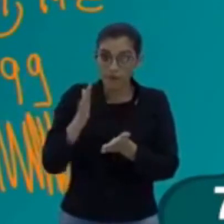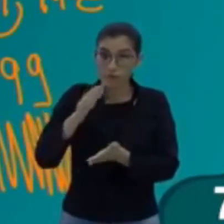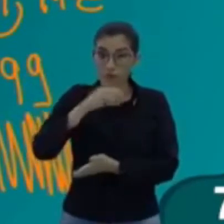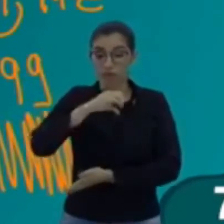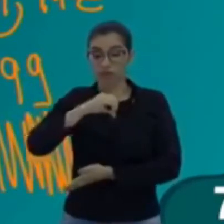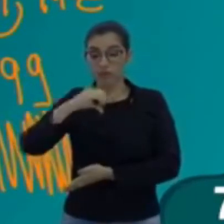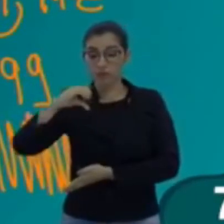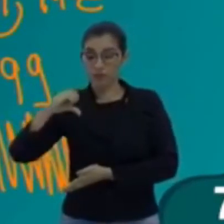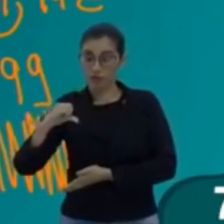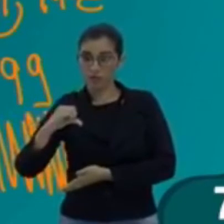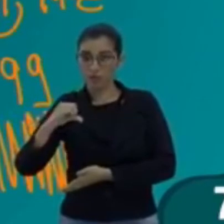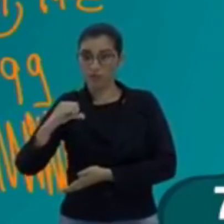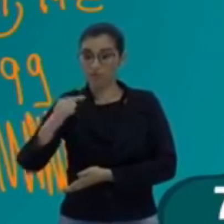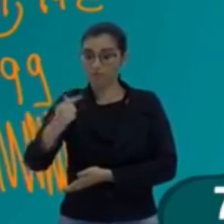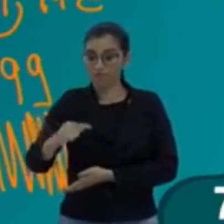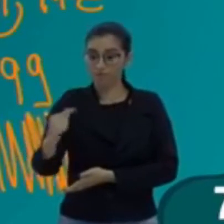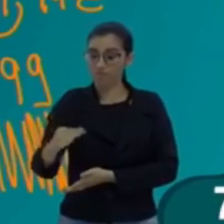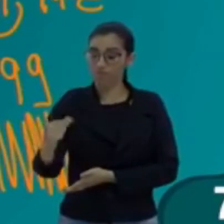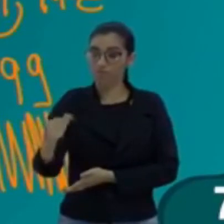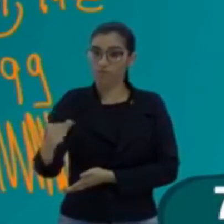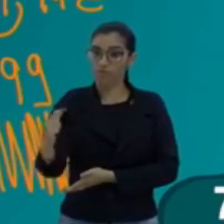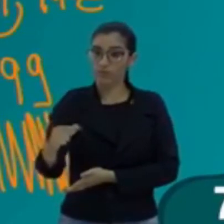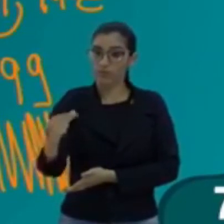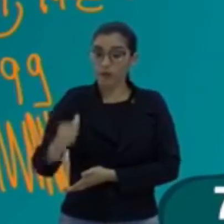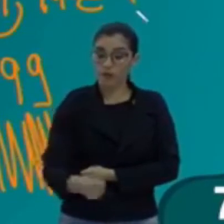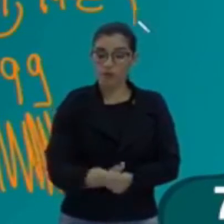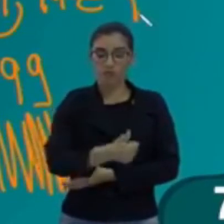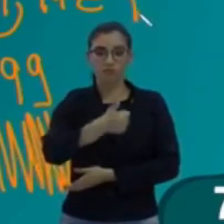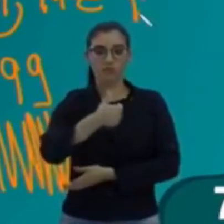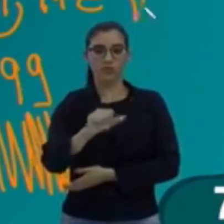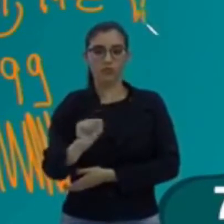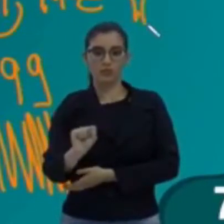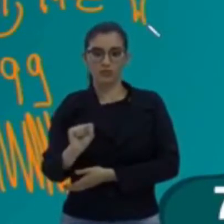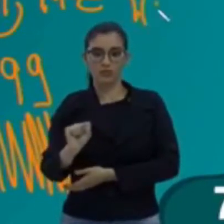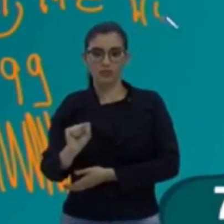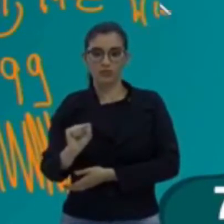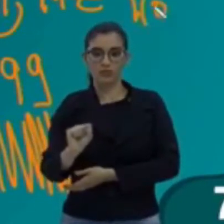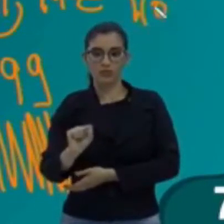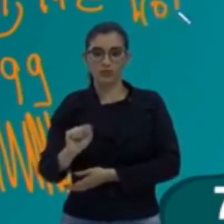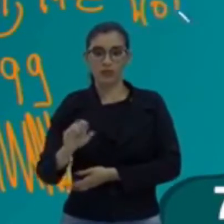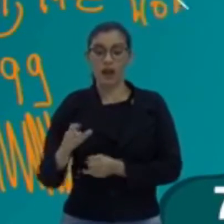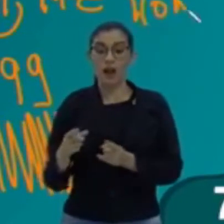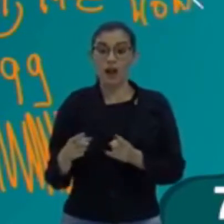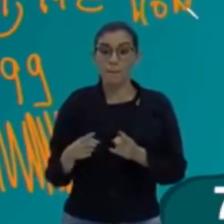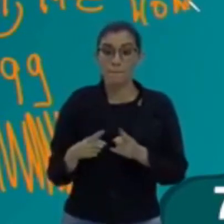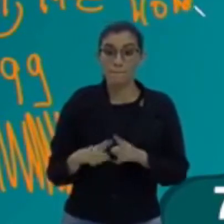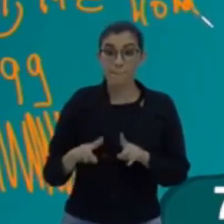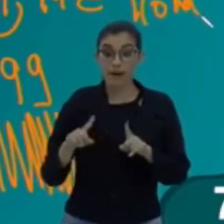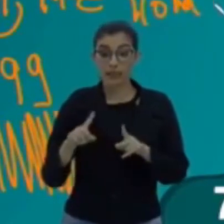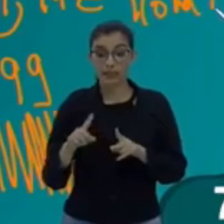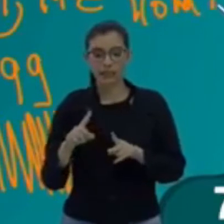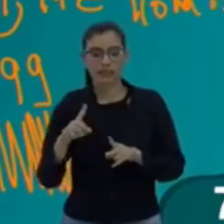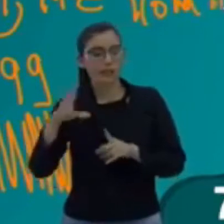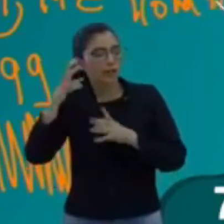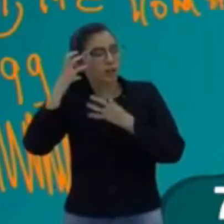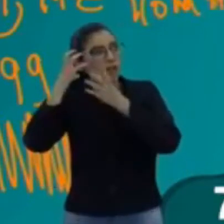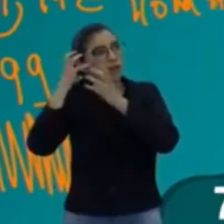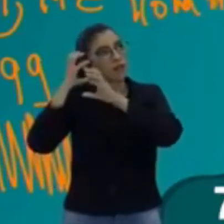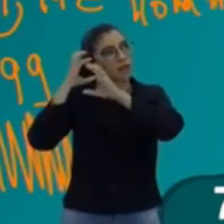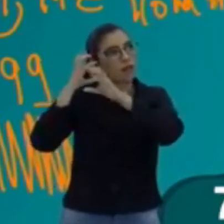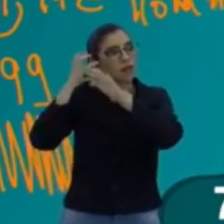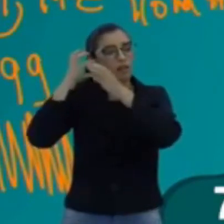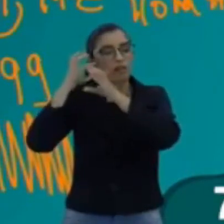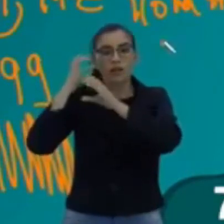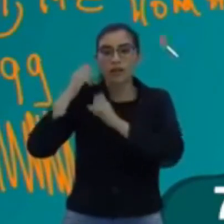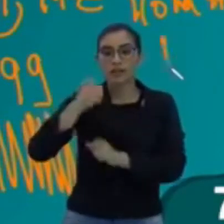isso que eu quero dizer pra ti. Ah, mas a minha é 110 megahertz. Ô, mega é